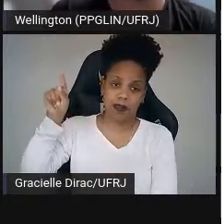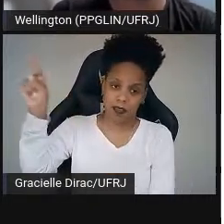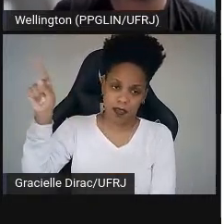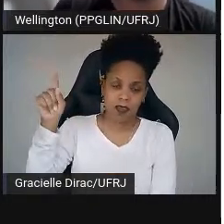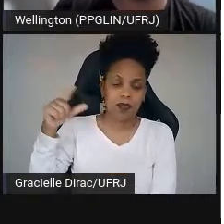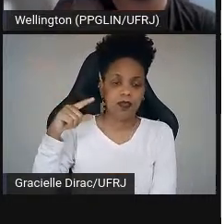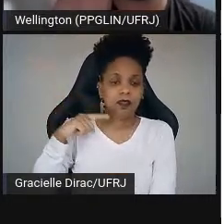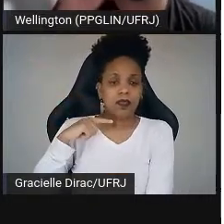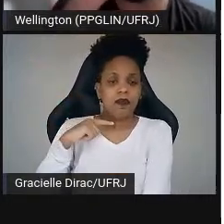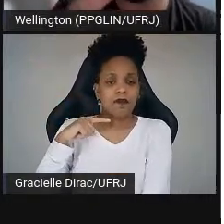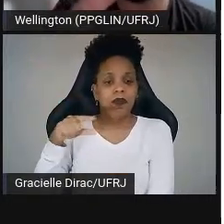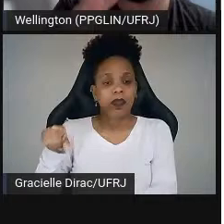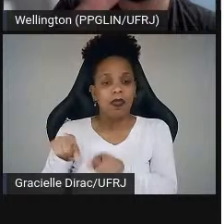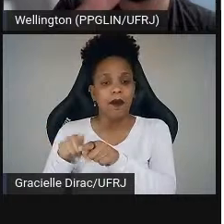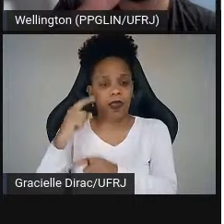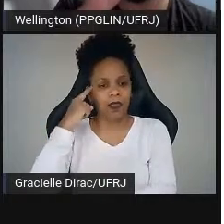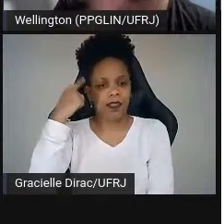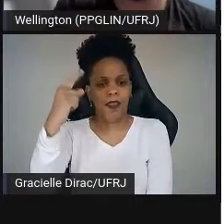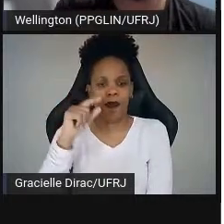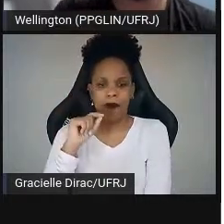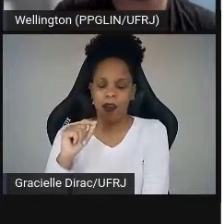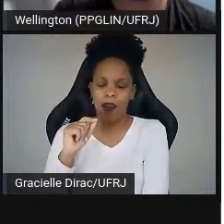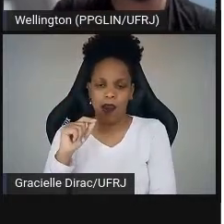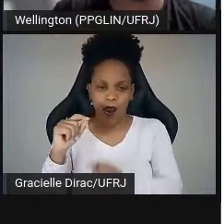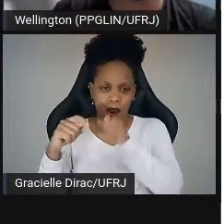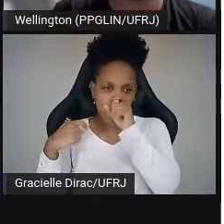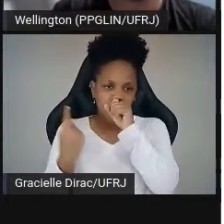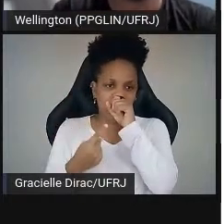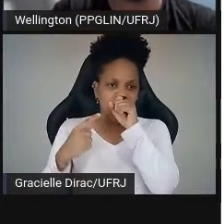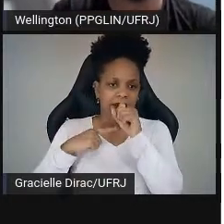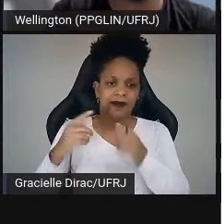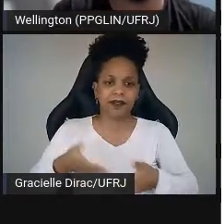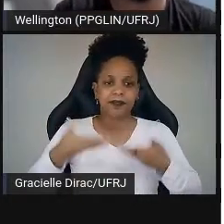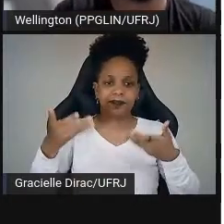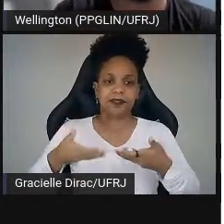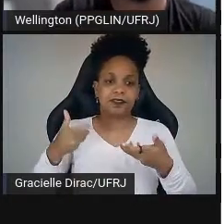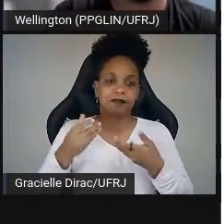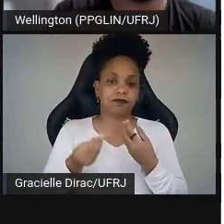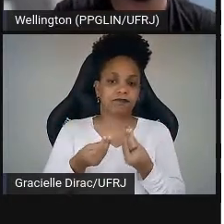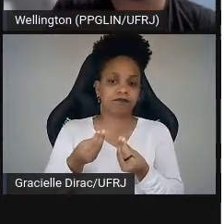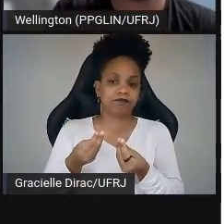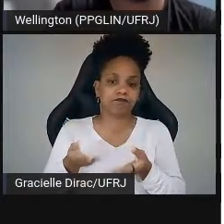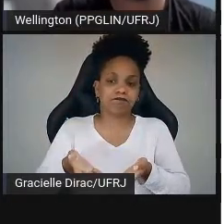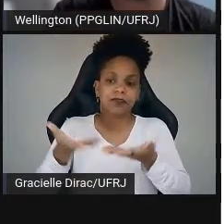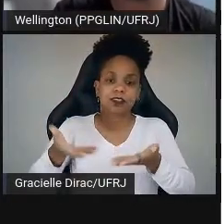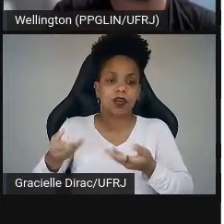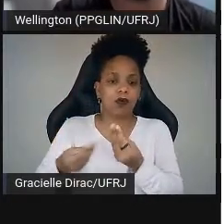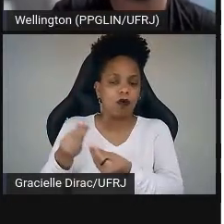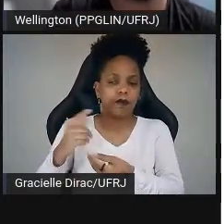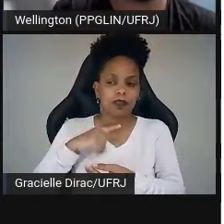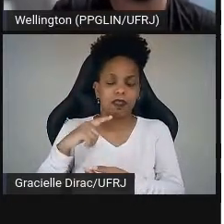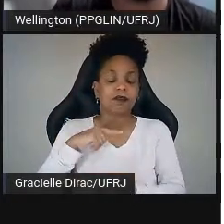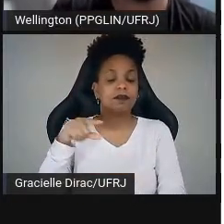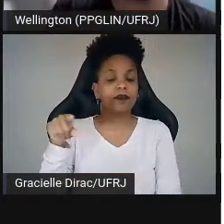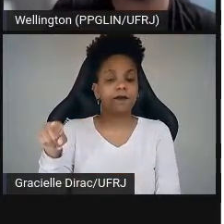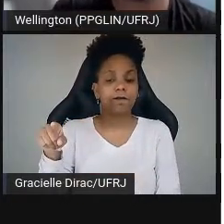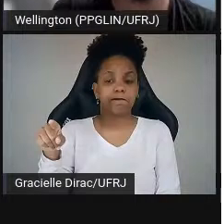E aí, nossa ideia com isso é promover a internacionalização do nosso programa também, uma das ferramentas de